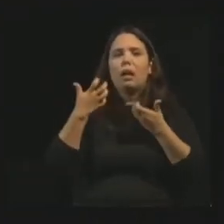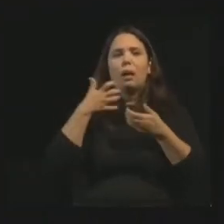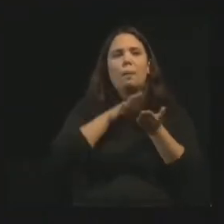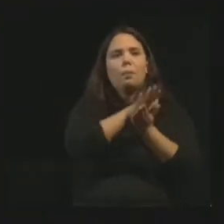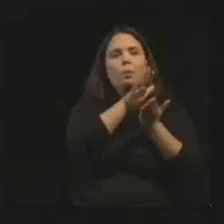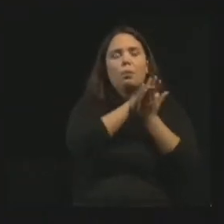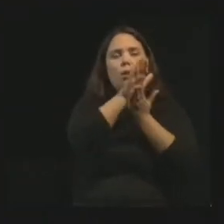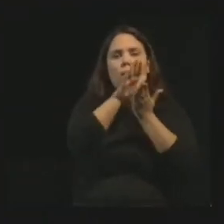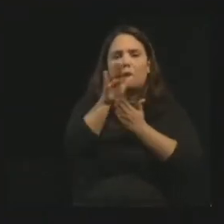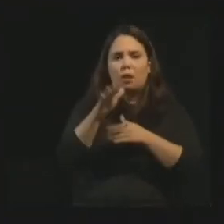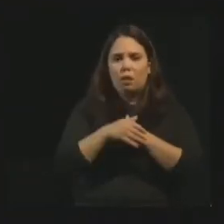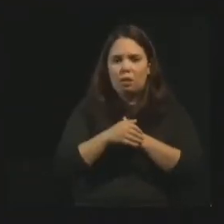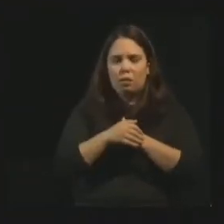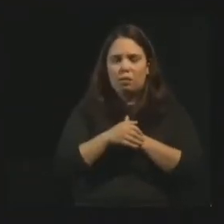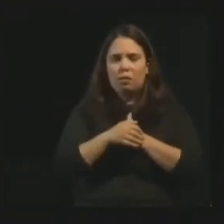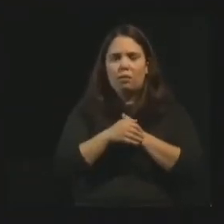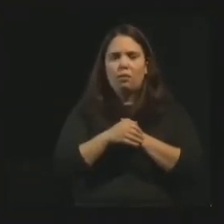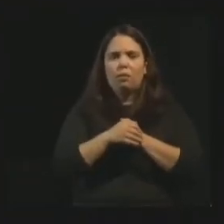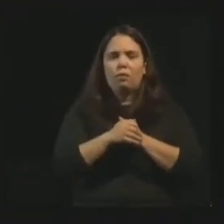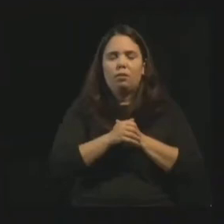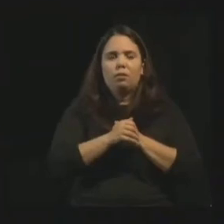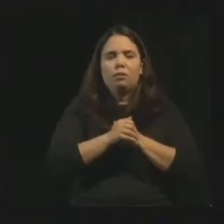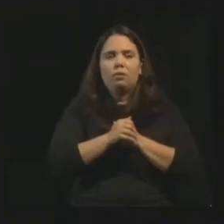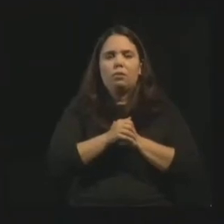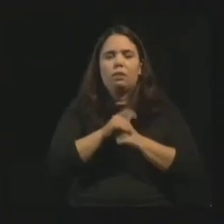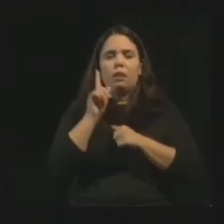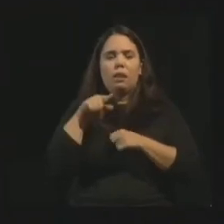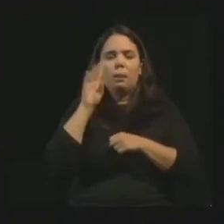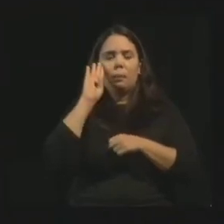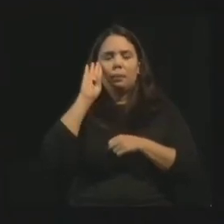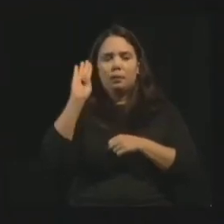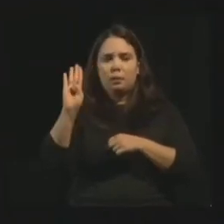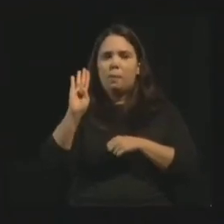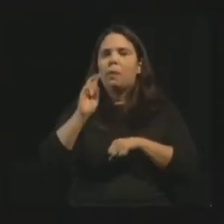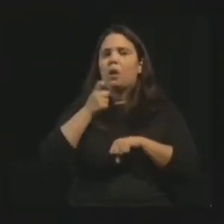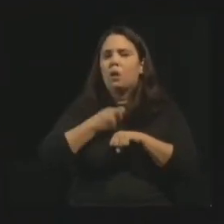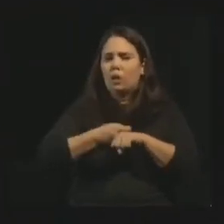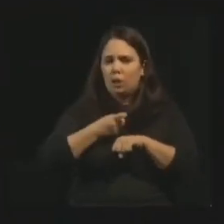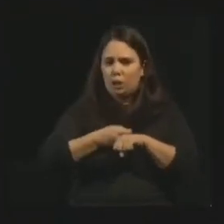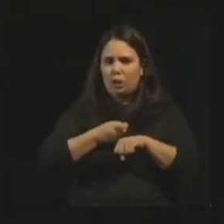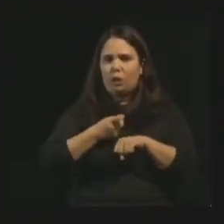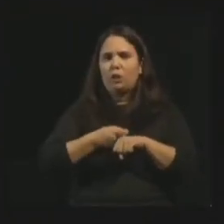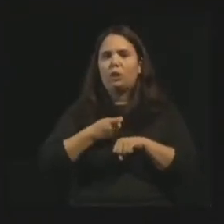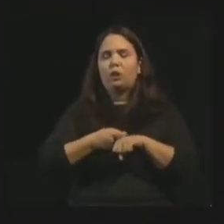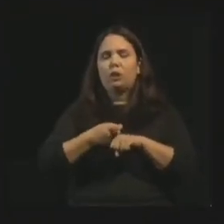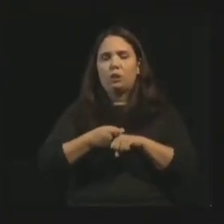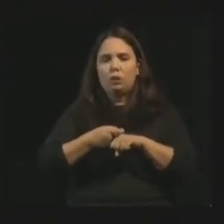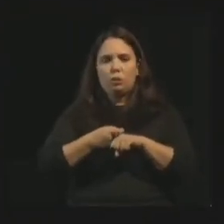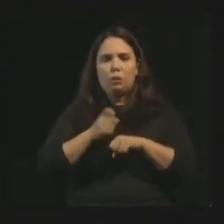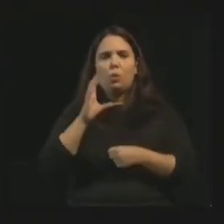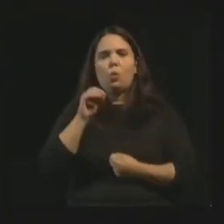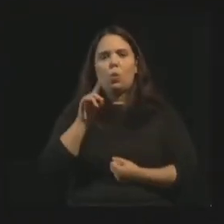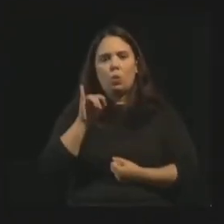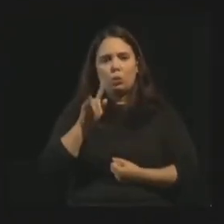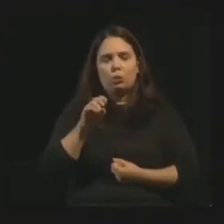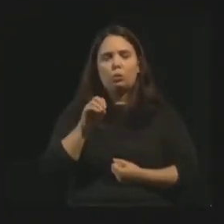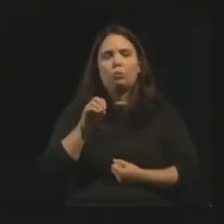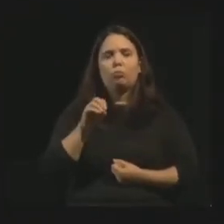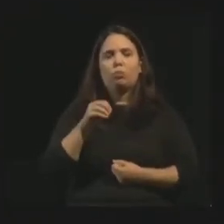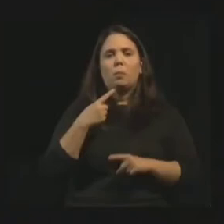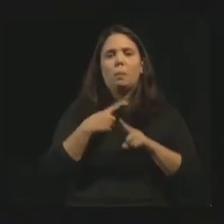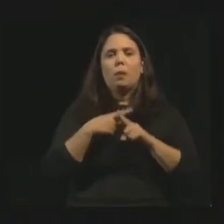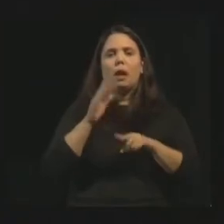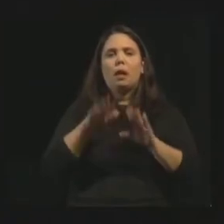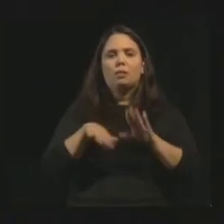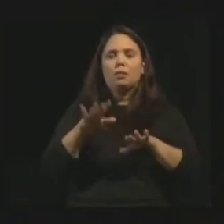O crivo do codificador era extremamente rígido. Muita cautela. Às vezes, até era mensagem de